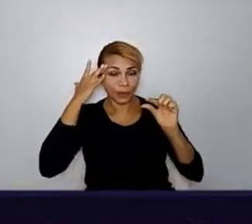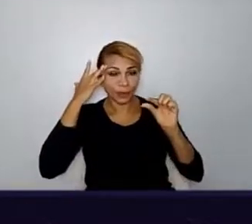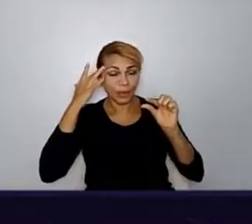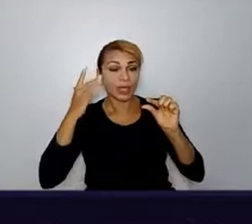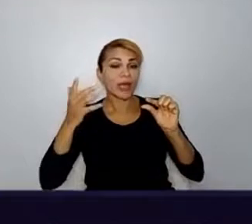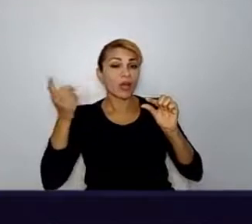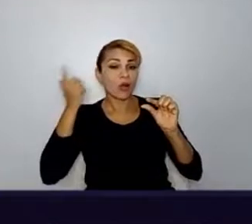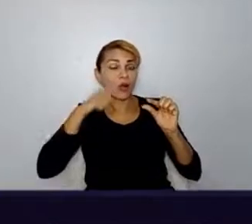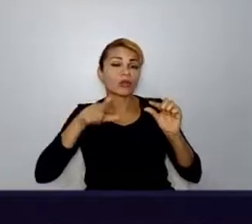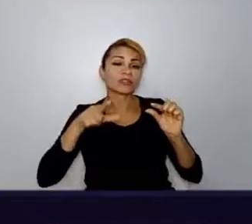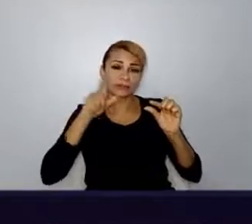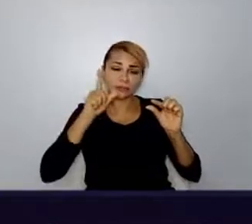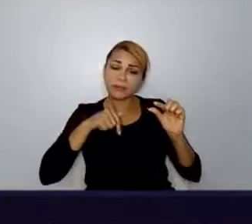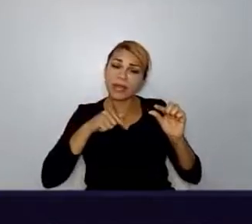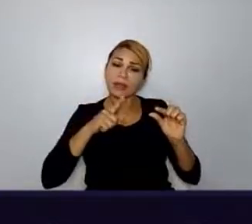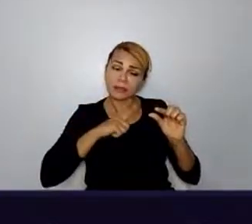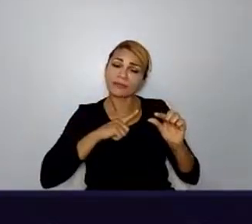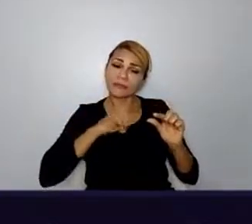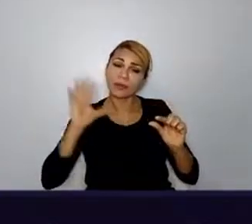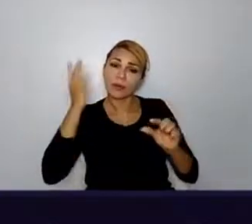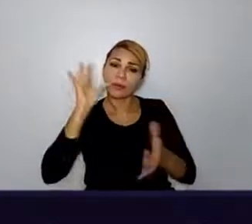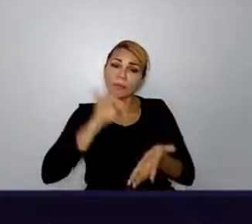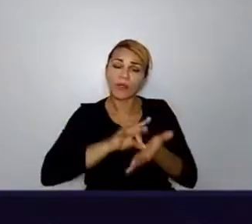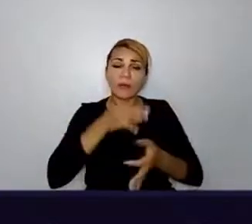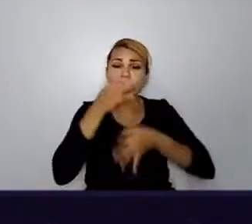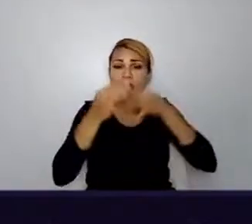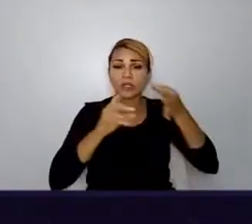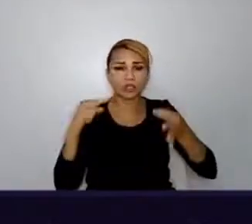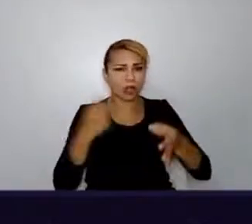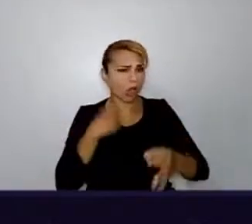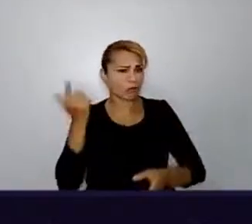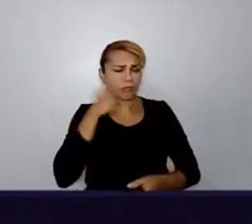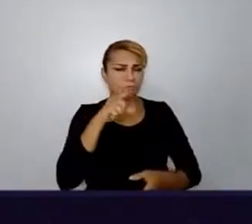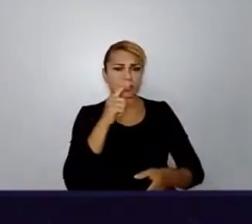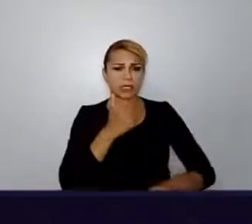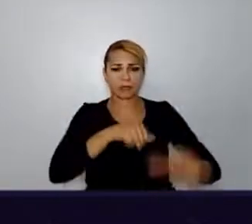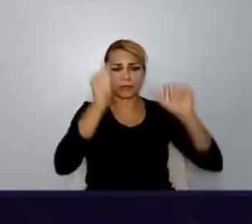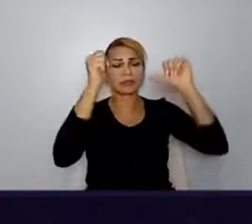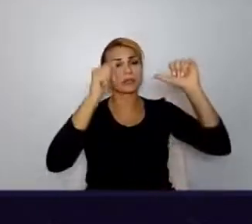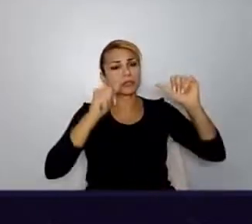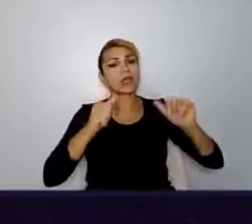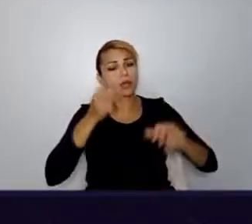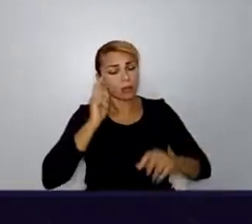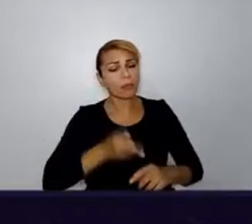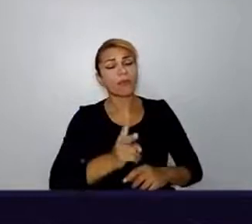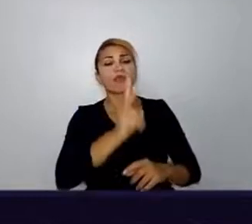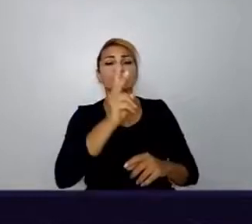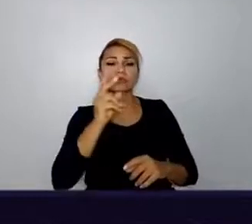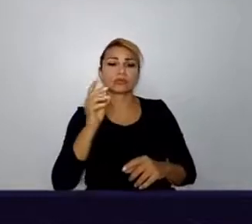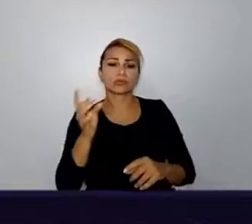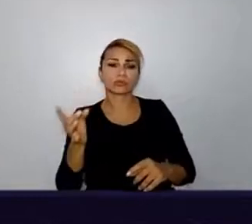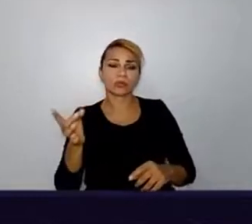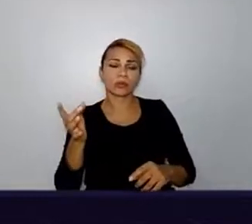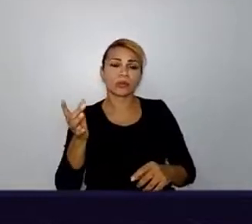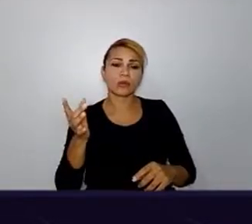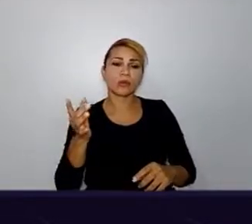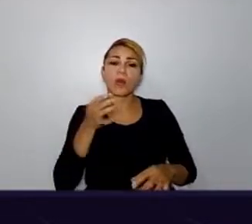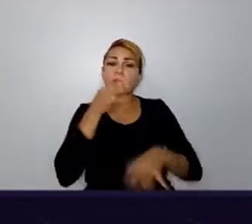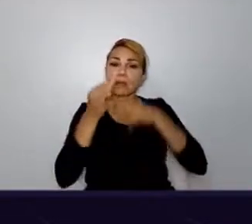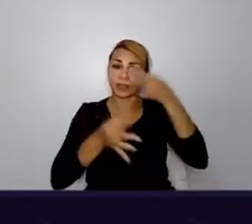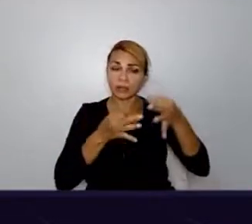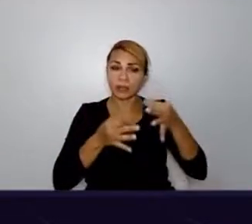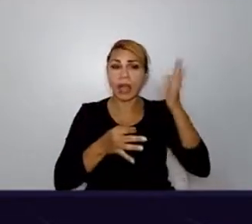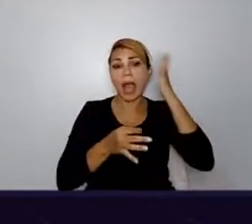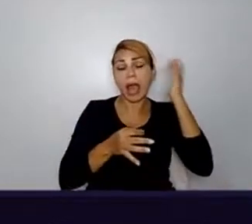realmente tem opiniões que a gente não vai mudar. E, tipo, eu posso mudar de opinião e, tipo, ter a mesma opinião que ele amanhã e, tipo, tá tudo bem também. Tem